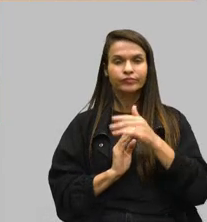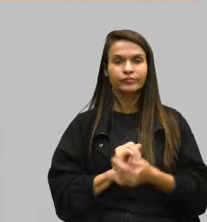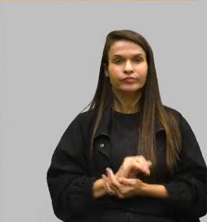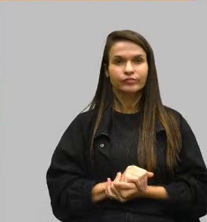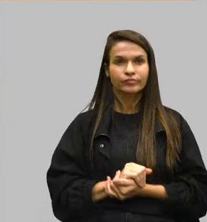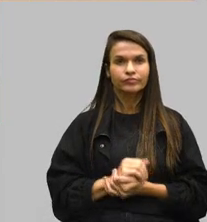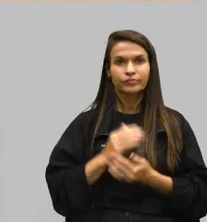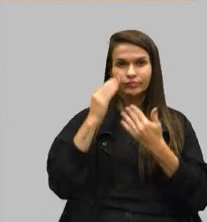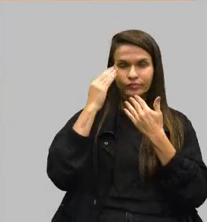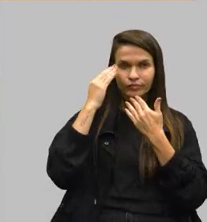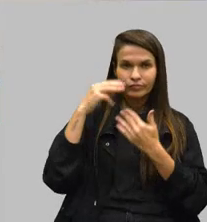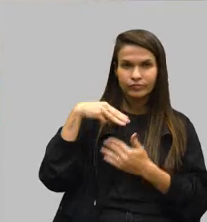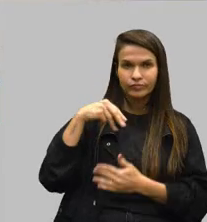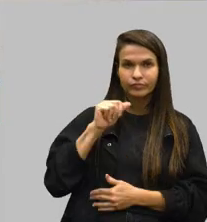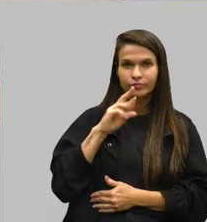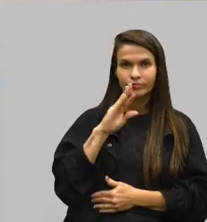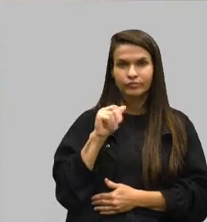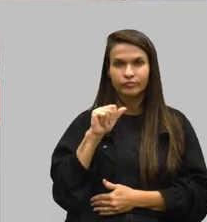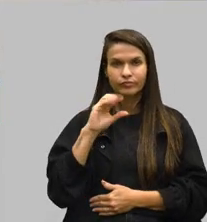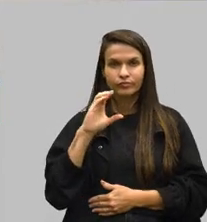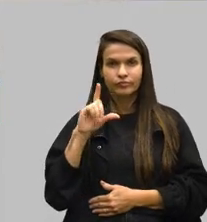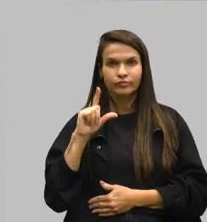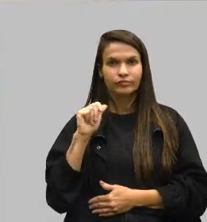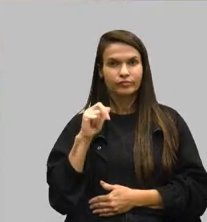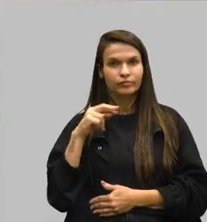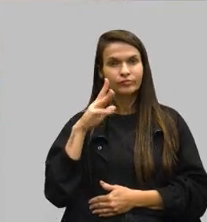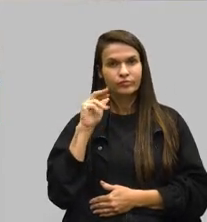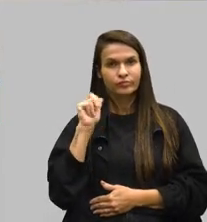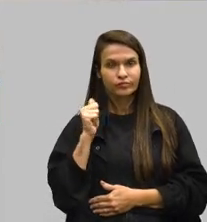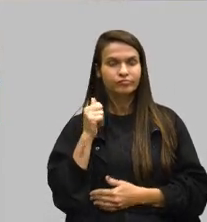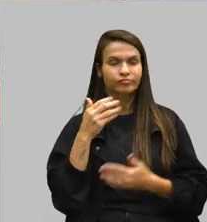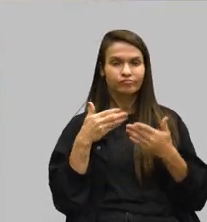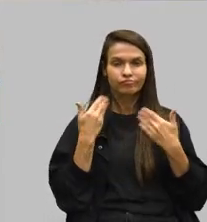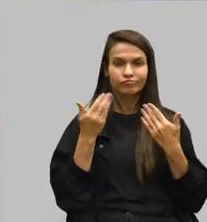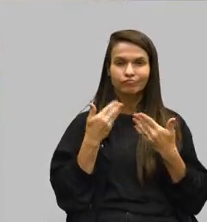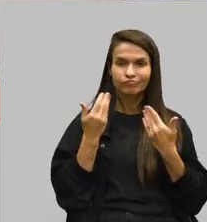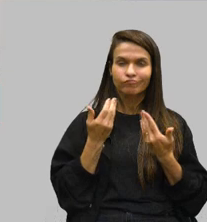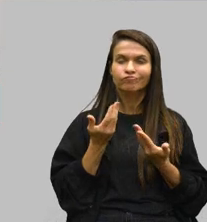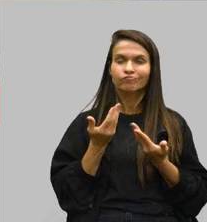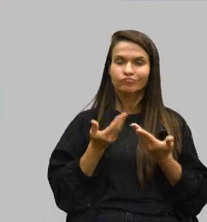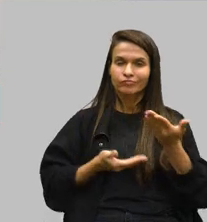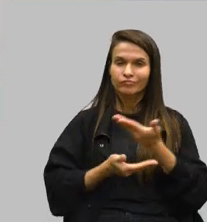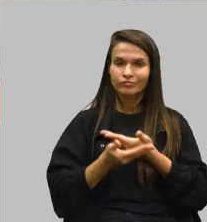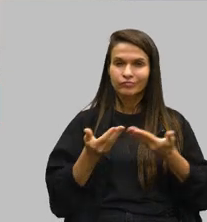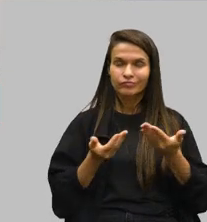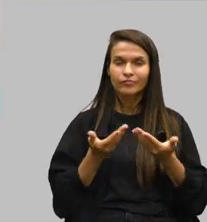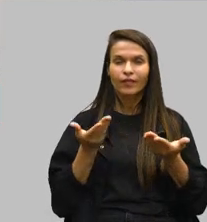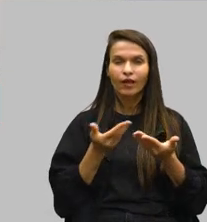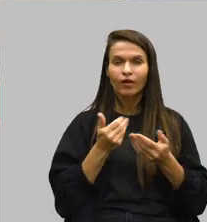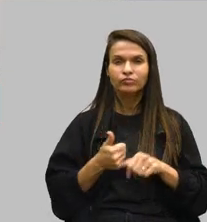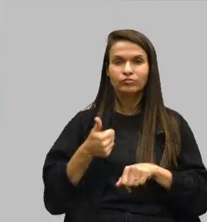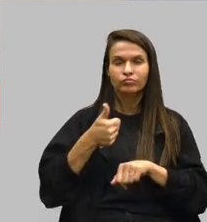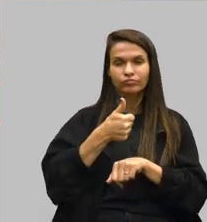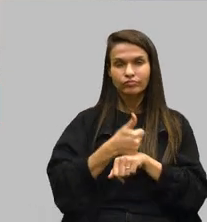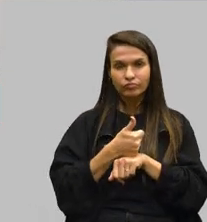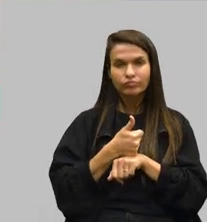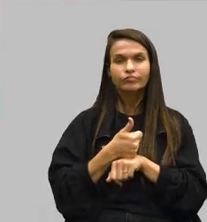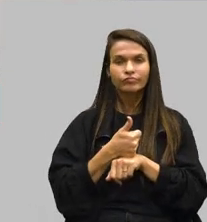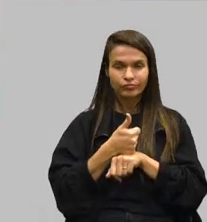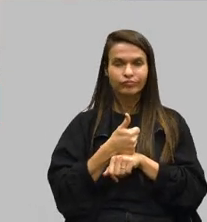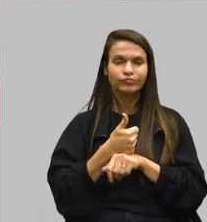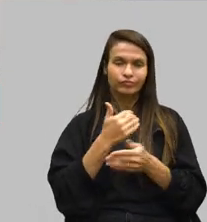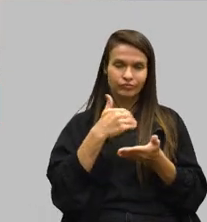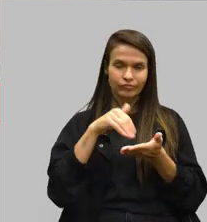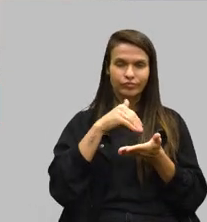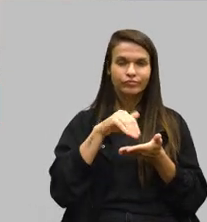Clara Marra, uma alegria estar aqui dividindo essa tribuna com você, agora assumindo essa pasta que você sabe bem tão desafiadora,